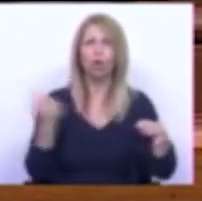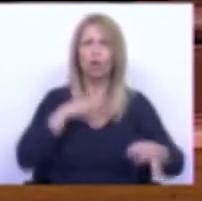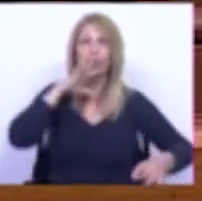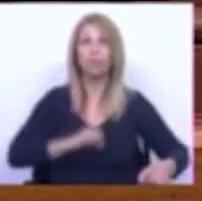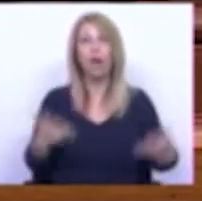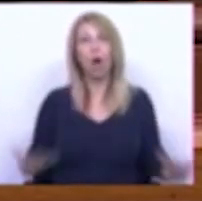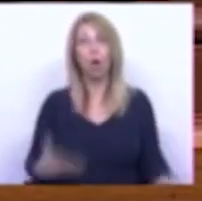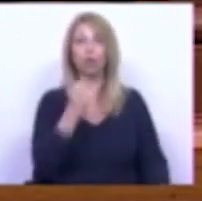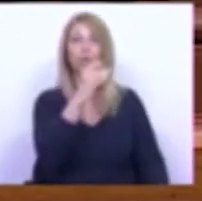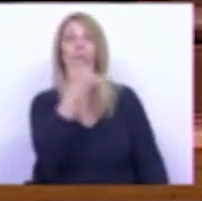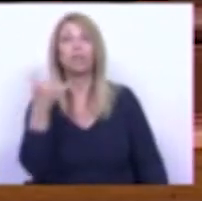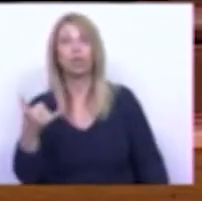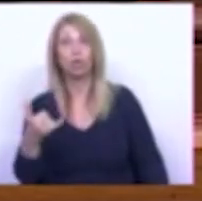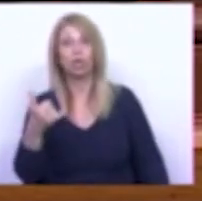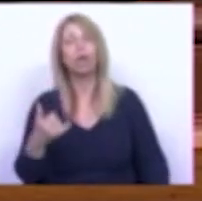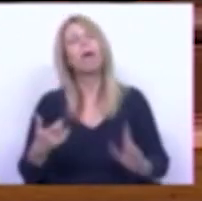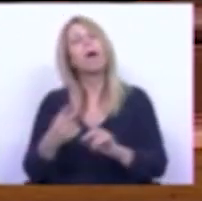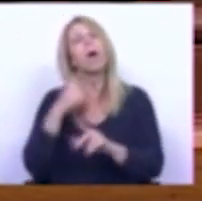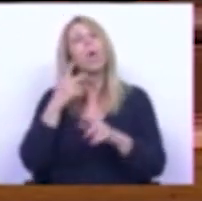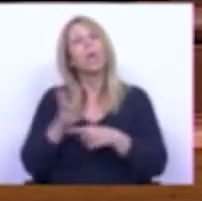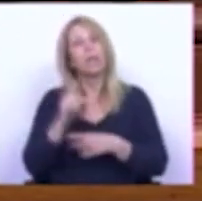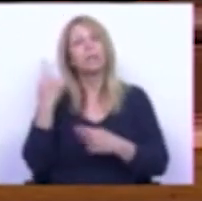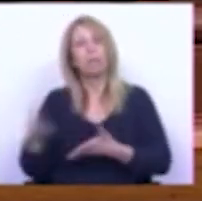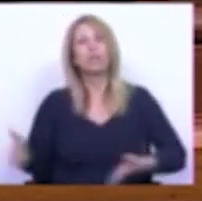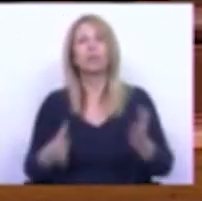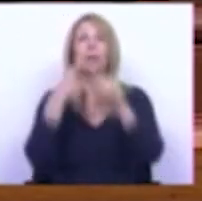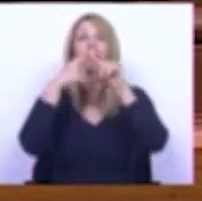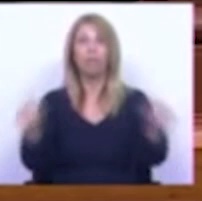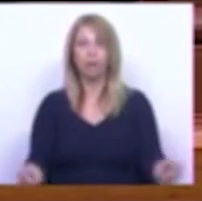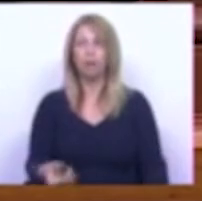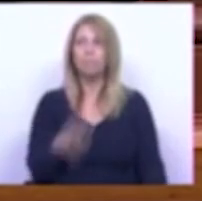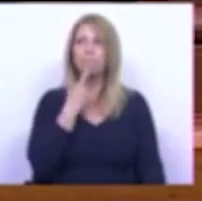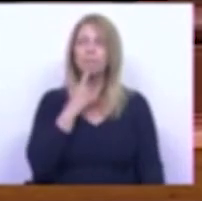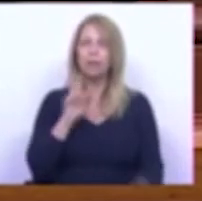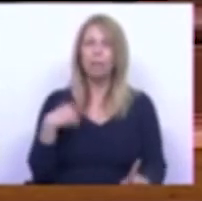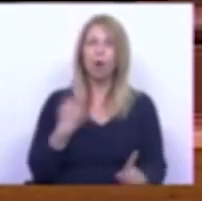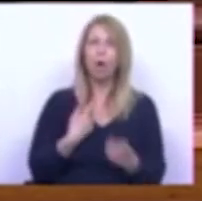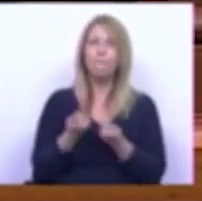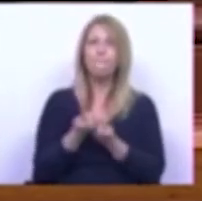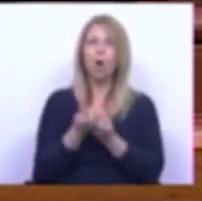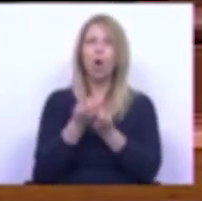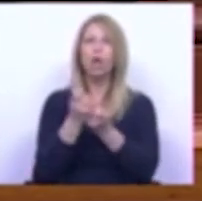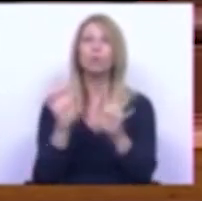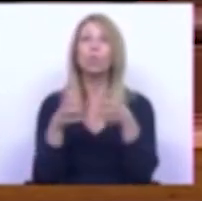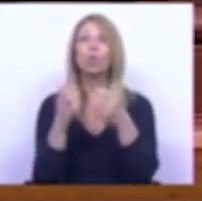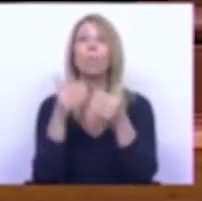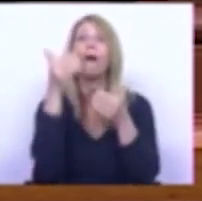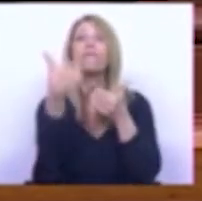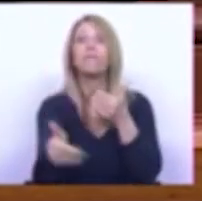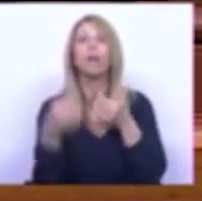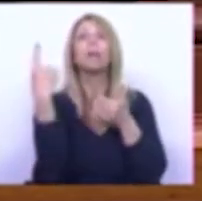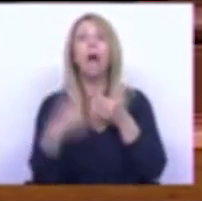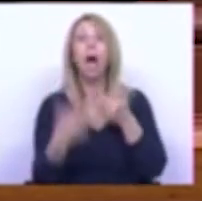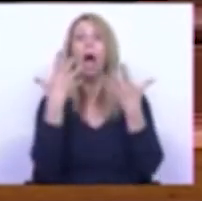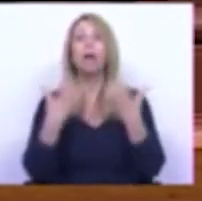uma estratégia diferente e por isso percebe que enquanto nos aproximamos do portão da frente há muita gente que simplesmente escolhe